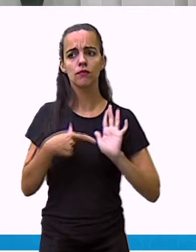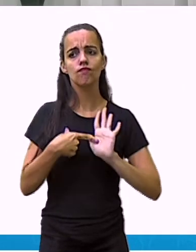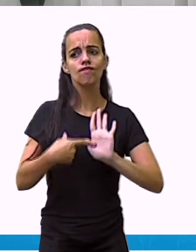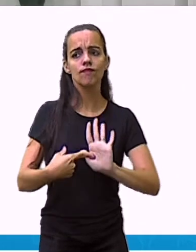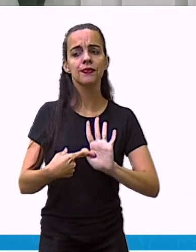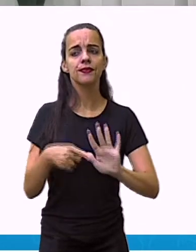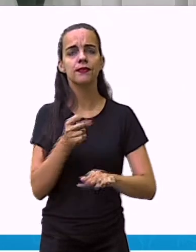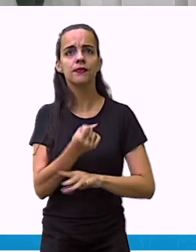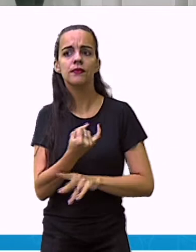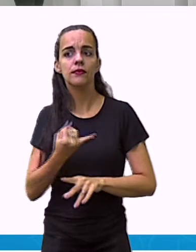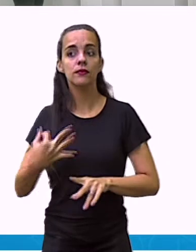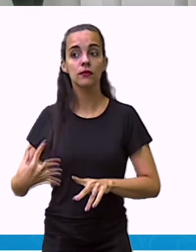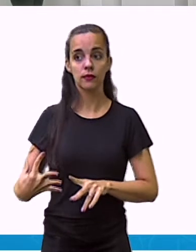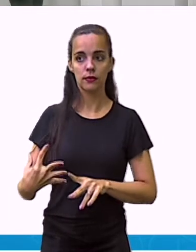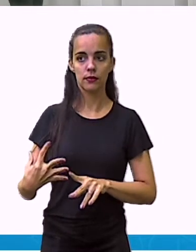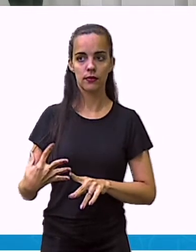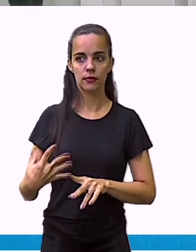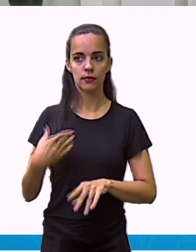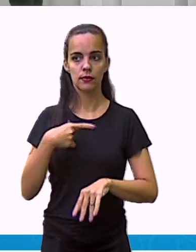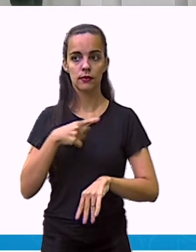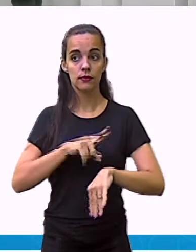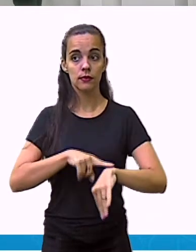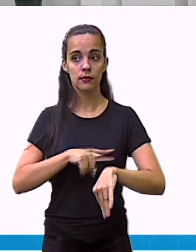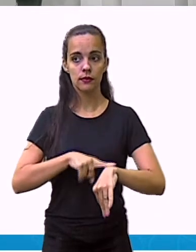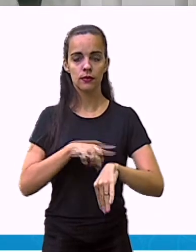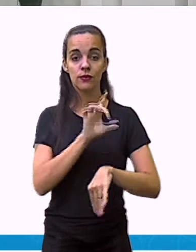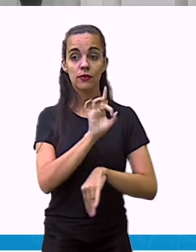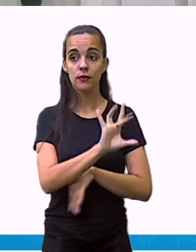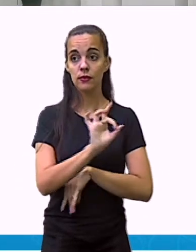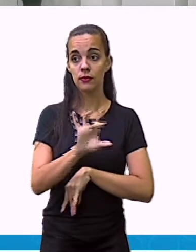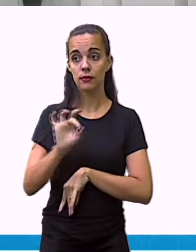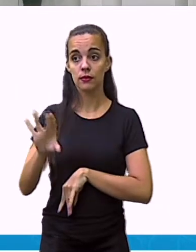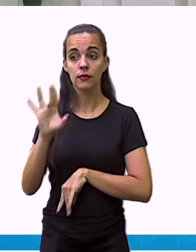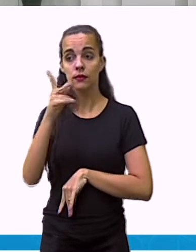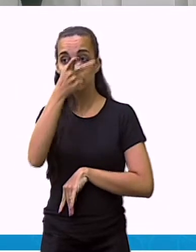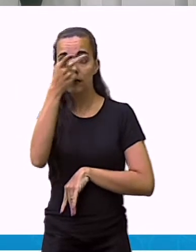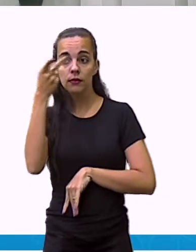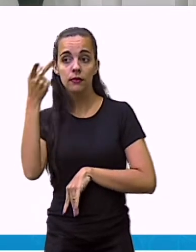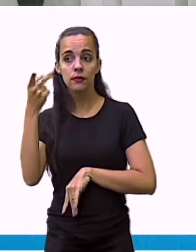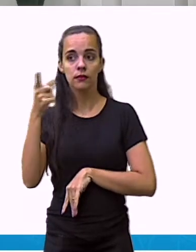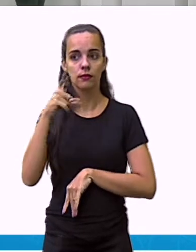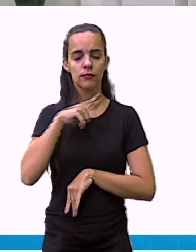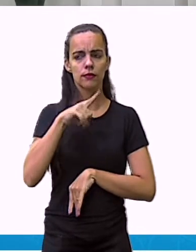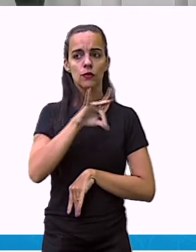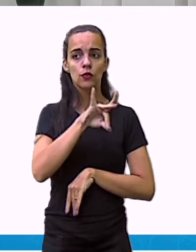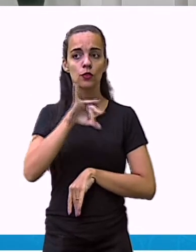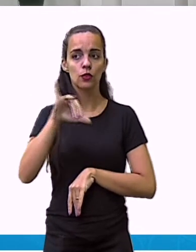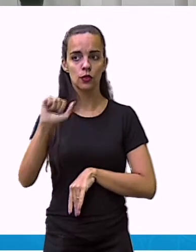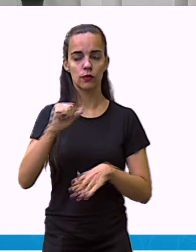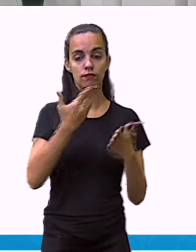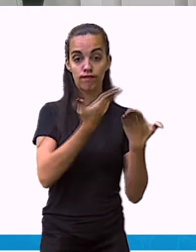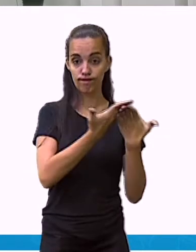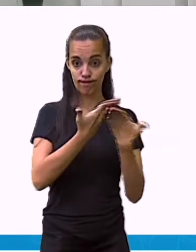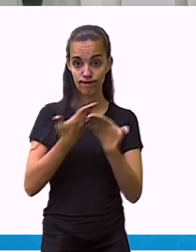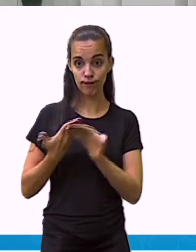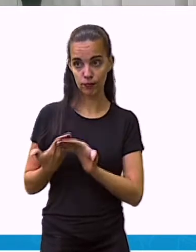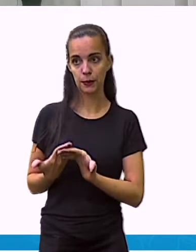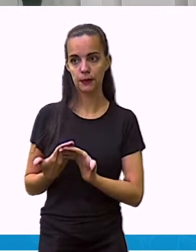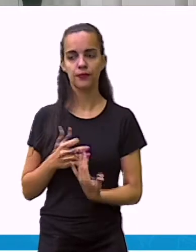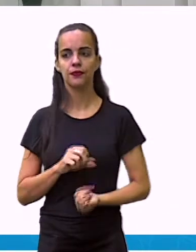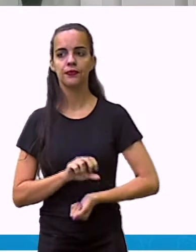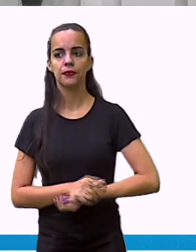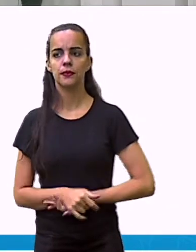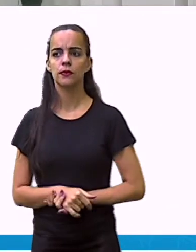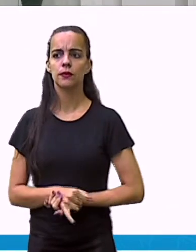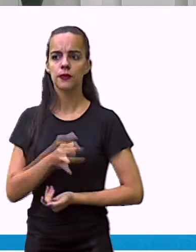mostrando a quantidade de horas que cada uma dessas pessoas tiram do seu dia para estudar. Então no